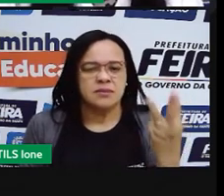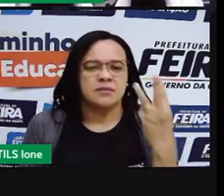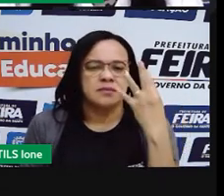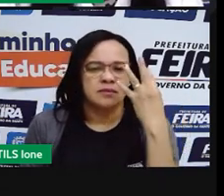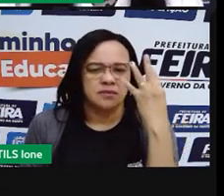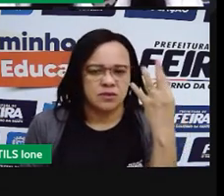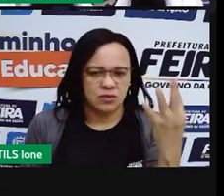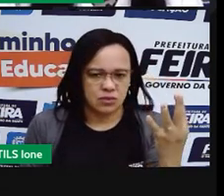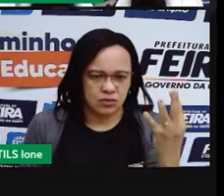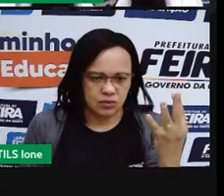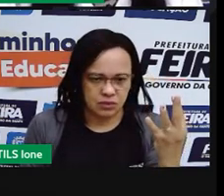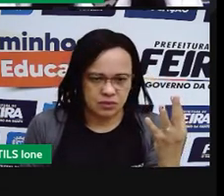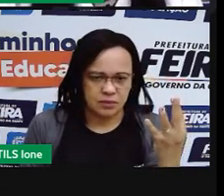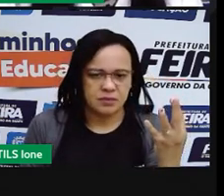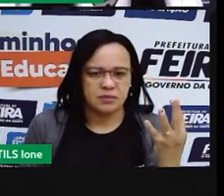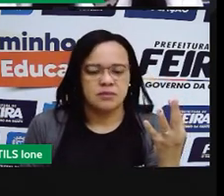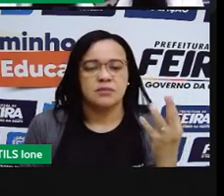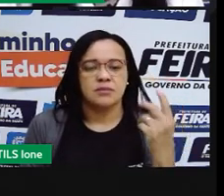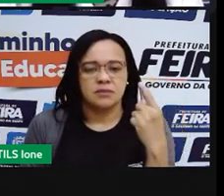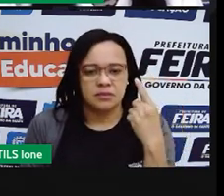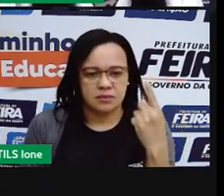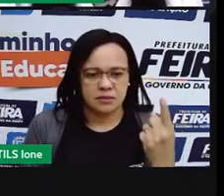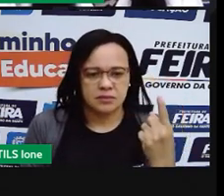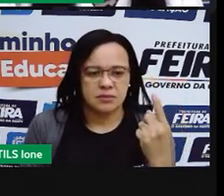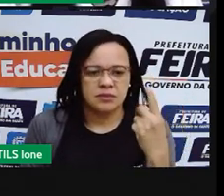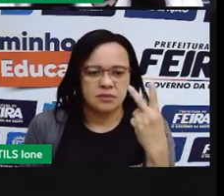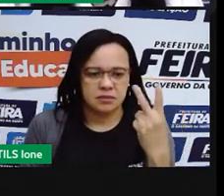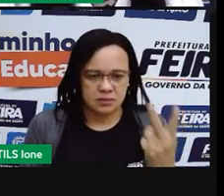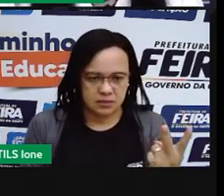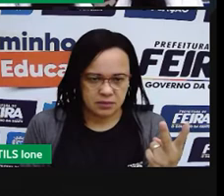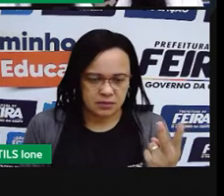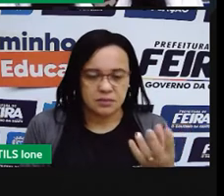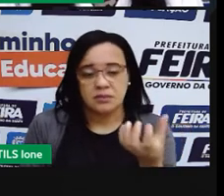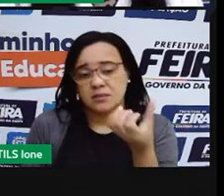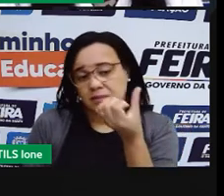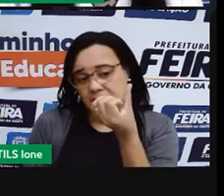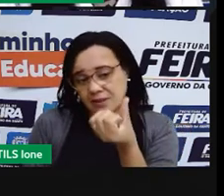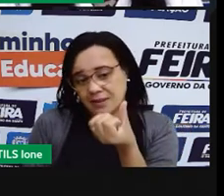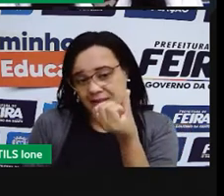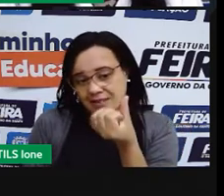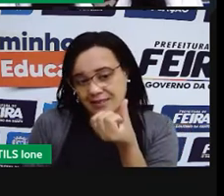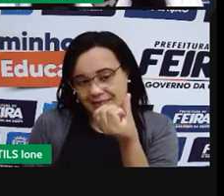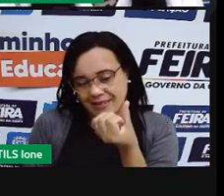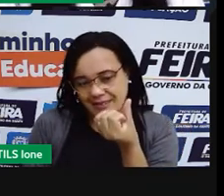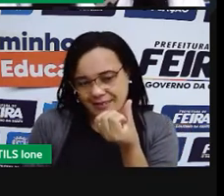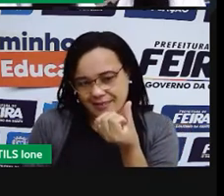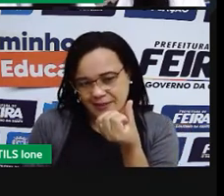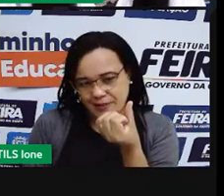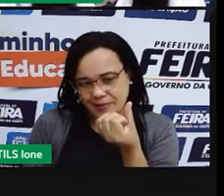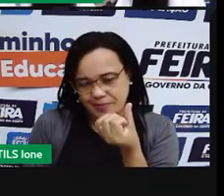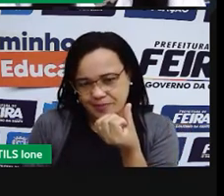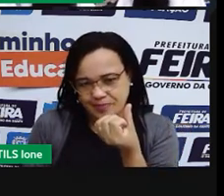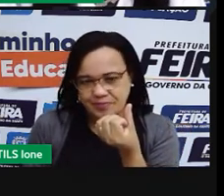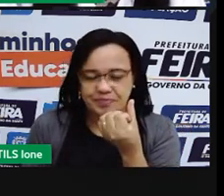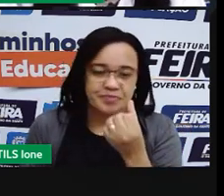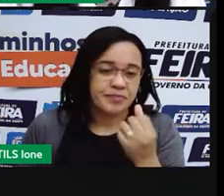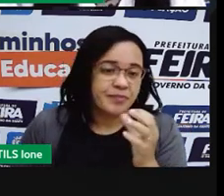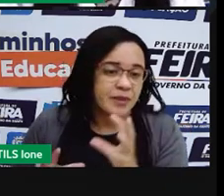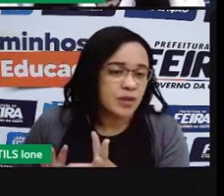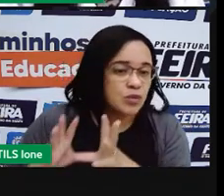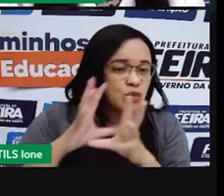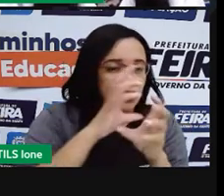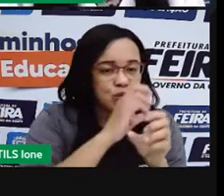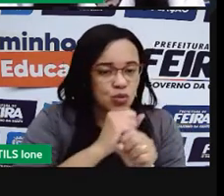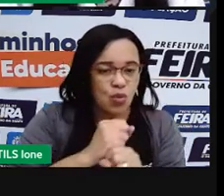três, quatro, cinco, seis. Então, a gente pegou aqui o